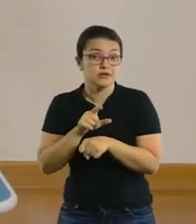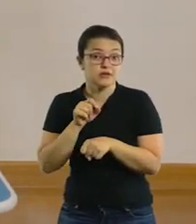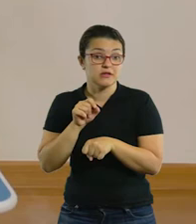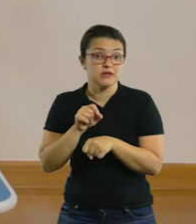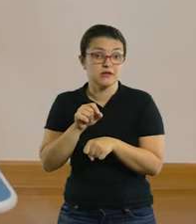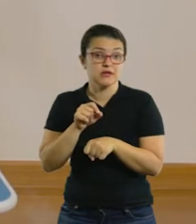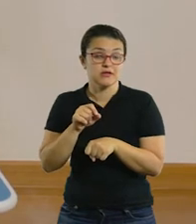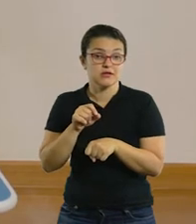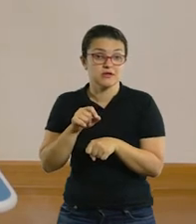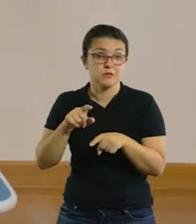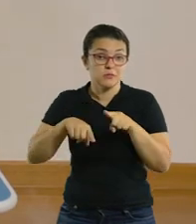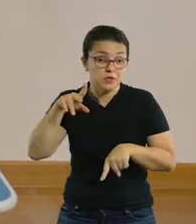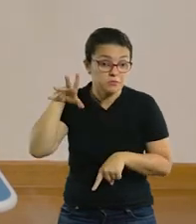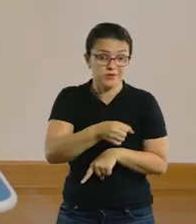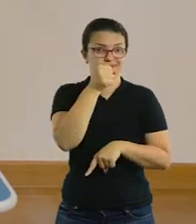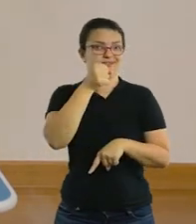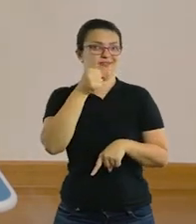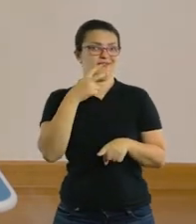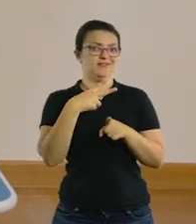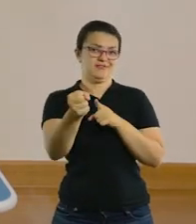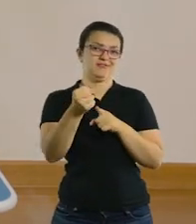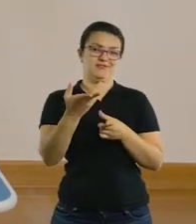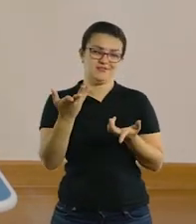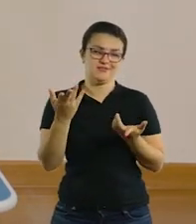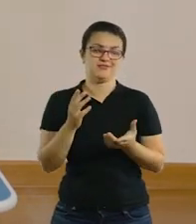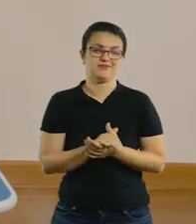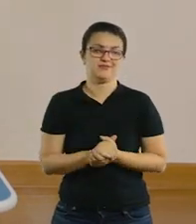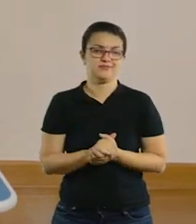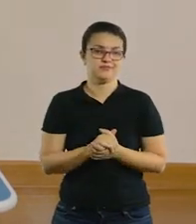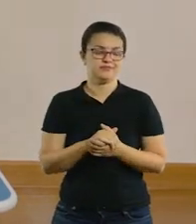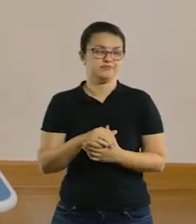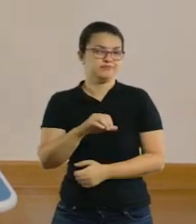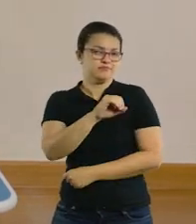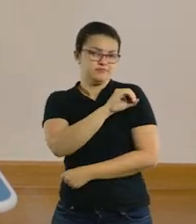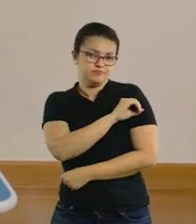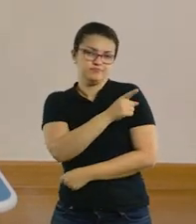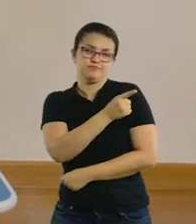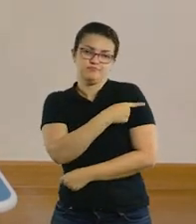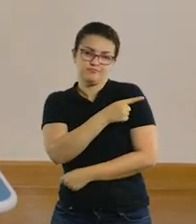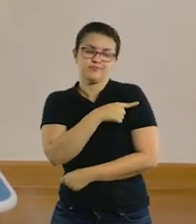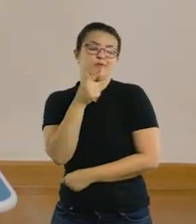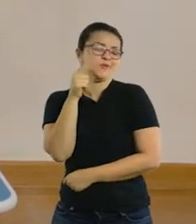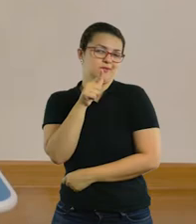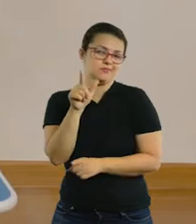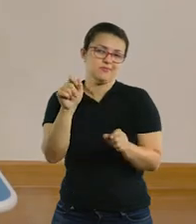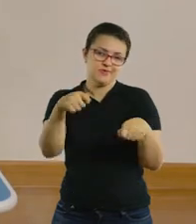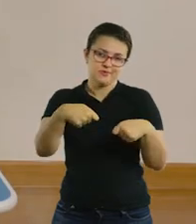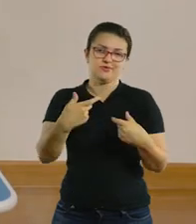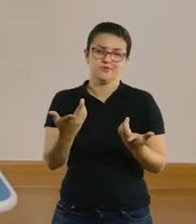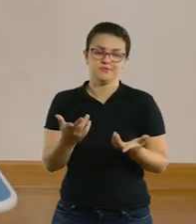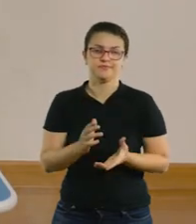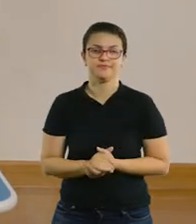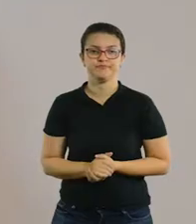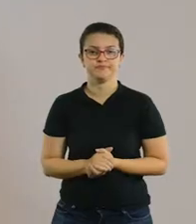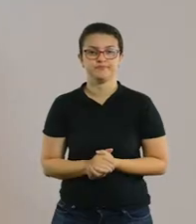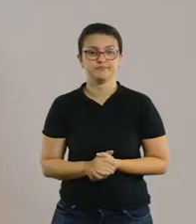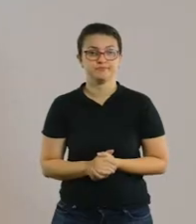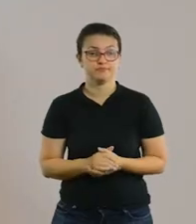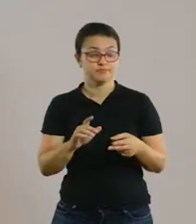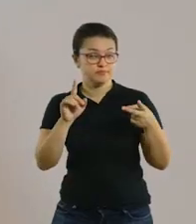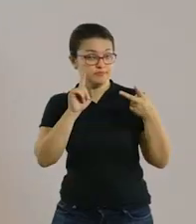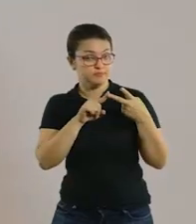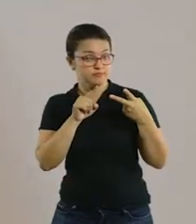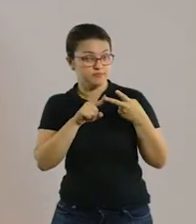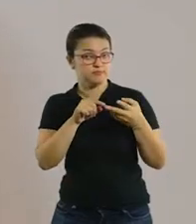quem pegar o objeto primeiro, ganha a partida, tá? Então essa é a proposta, o pré 1 até o primeiro ano do ensino fundamental, ok? Bom,